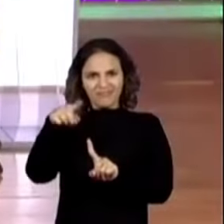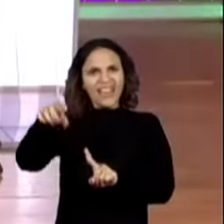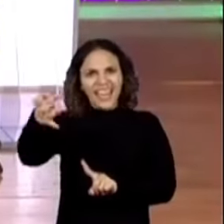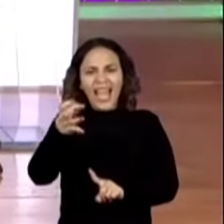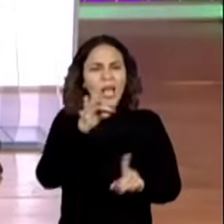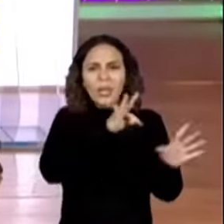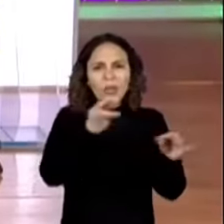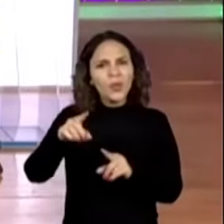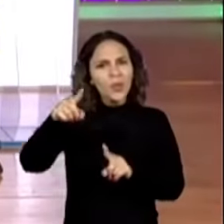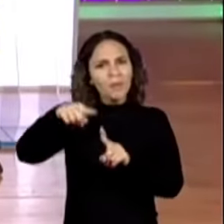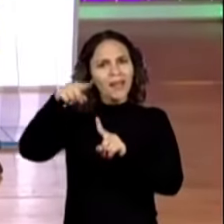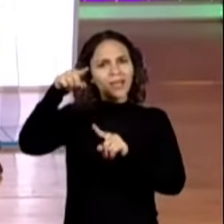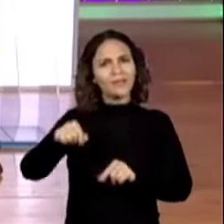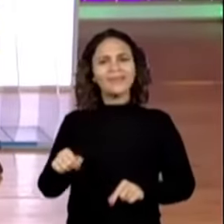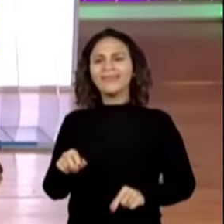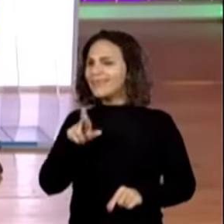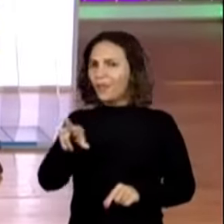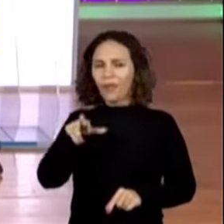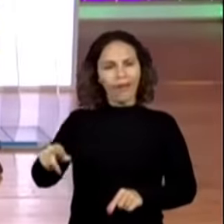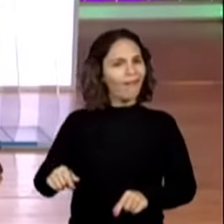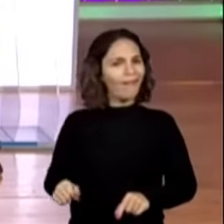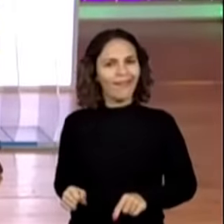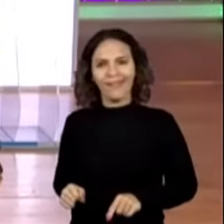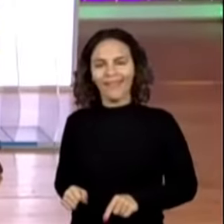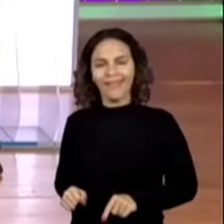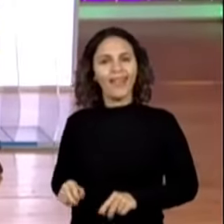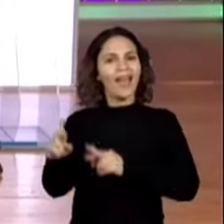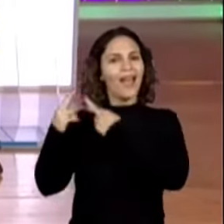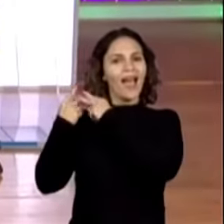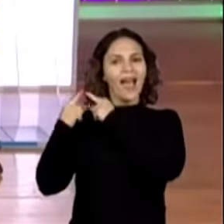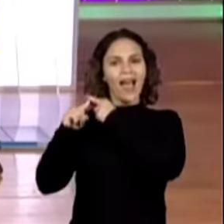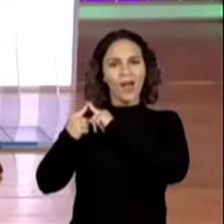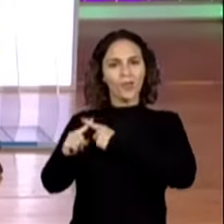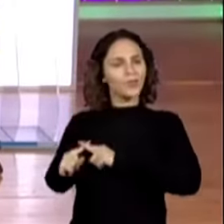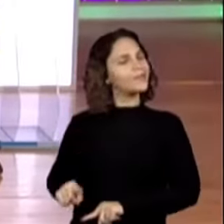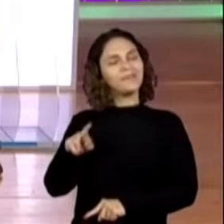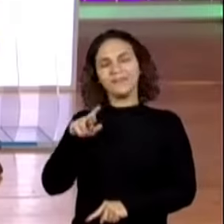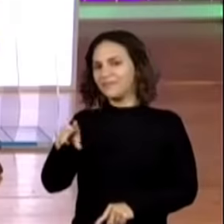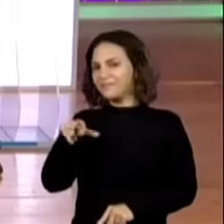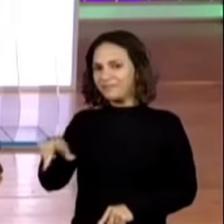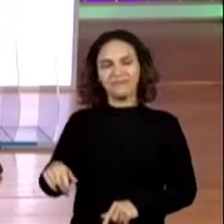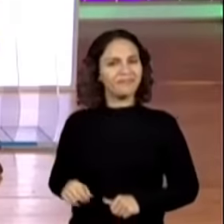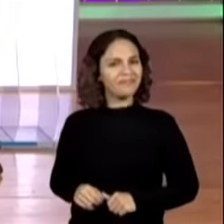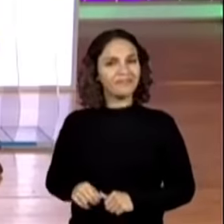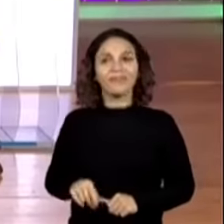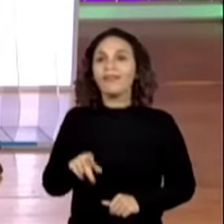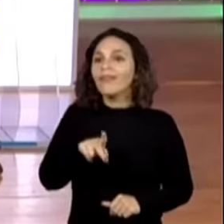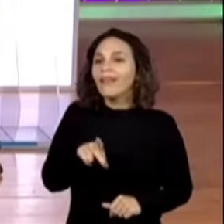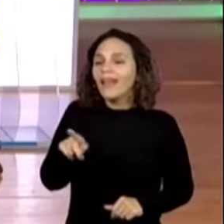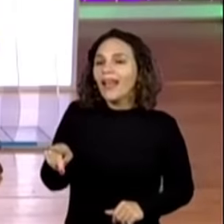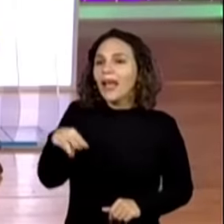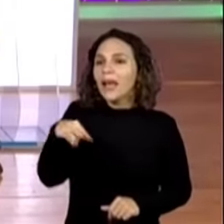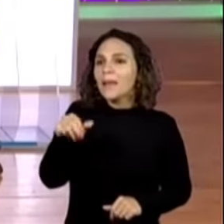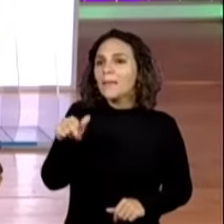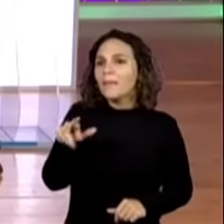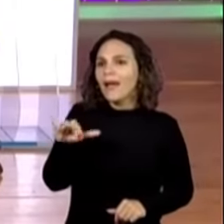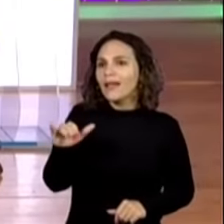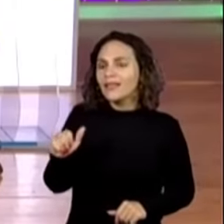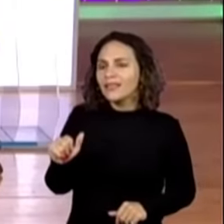adormecida agora, hein? Não é. Rapunzel não é. Turma da Promárcia colocou